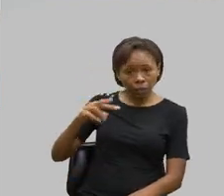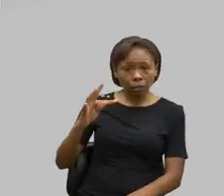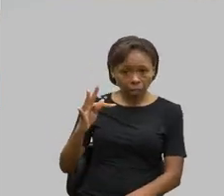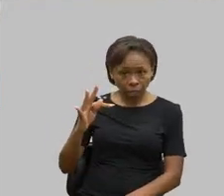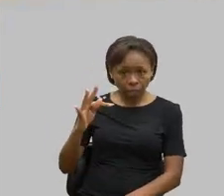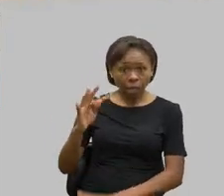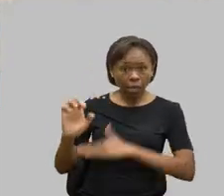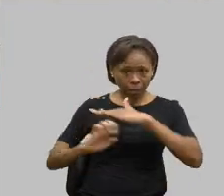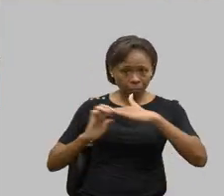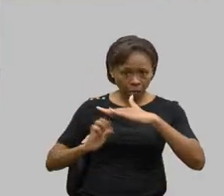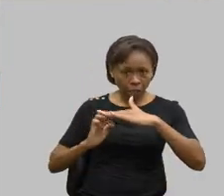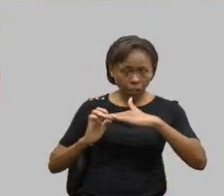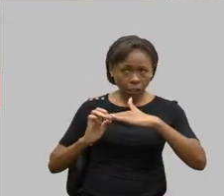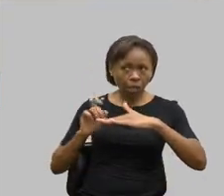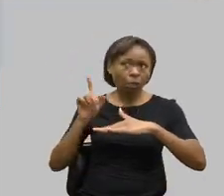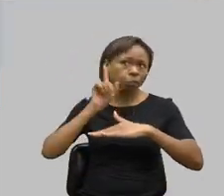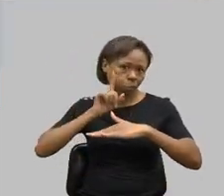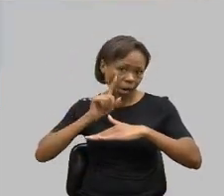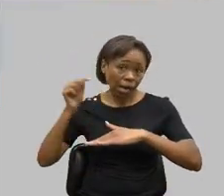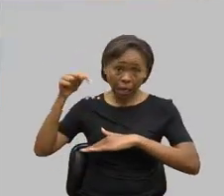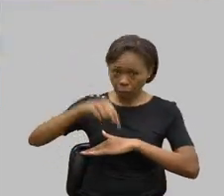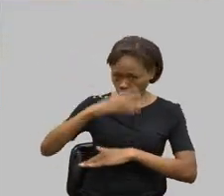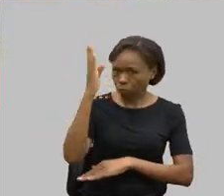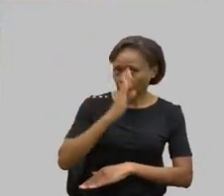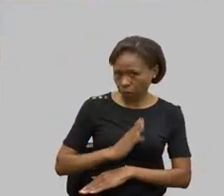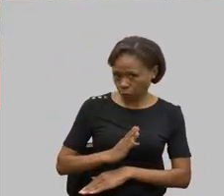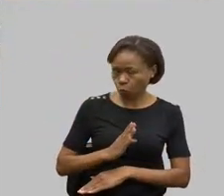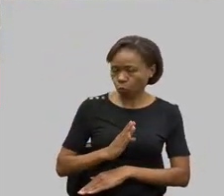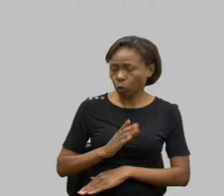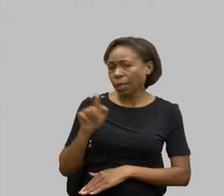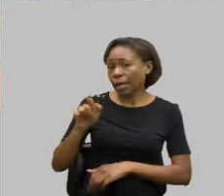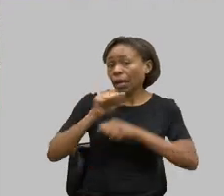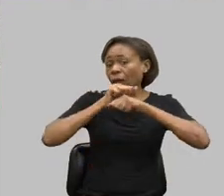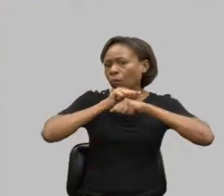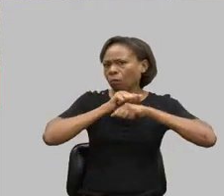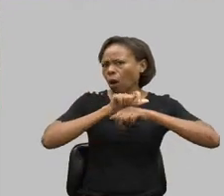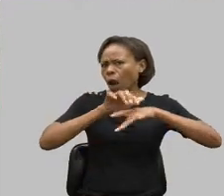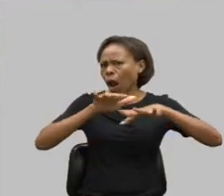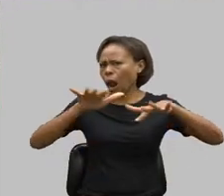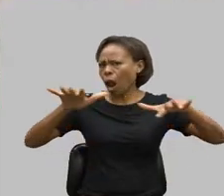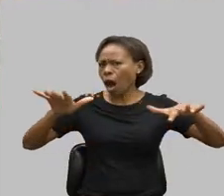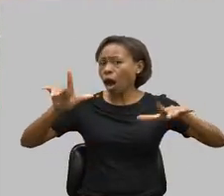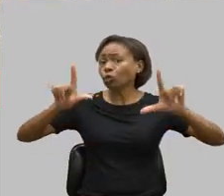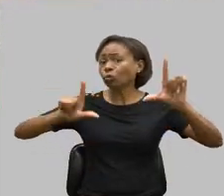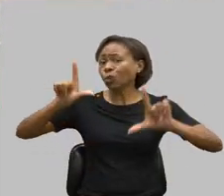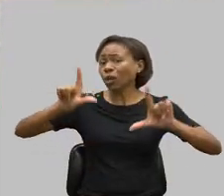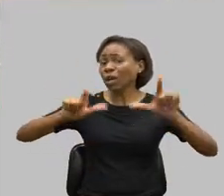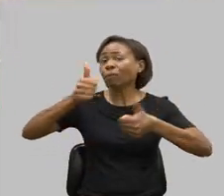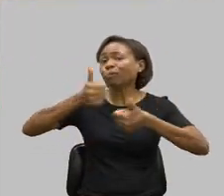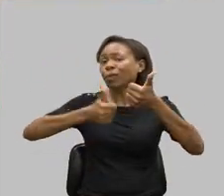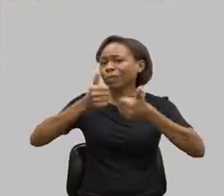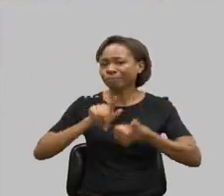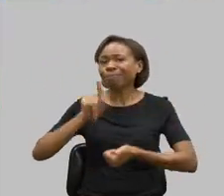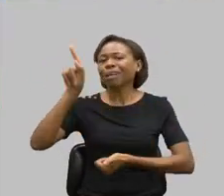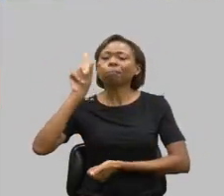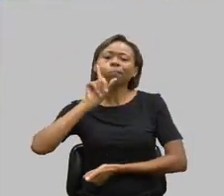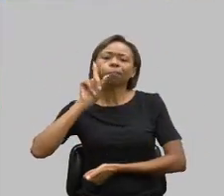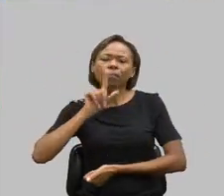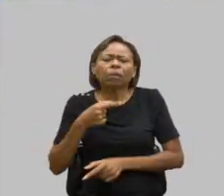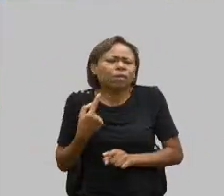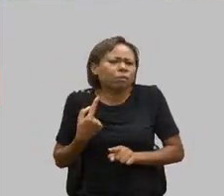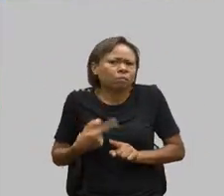replicou no programa esportivo nos Estados Unidos. E por que eu estou dando esses números